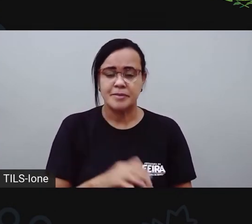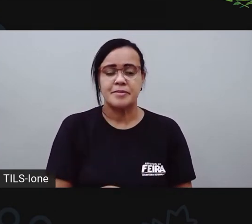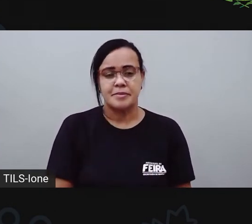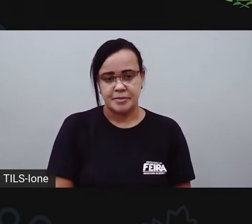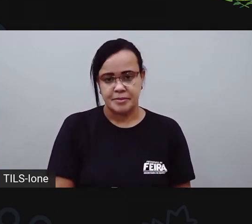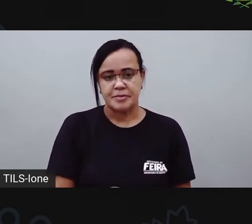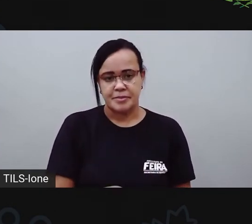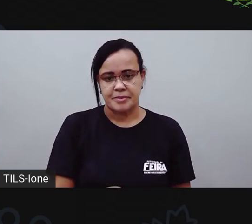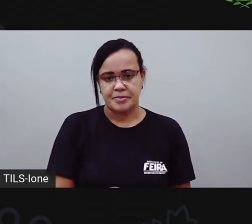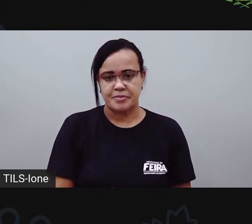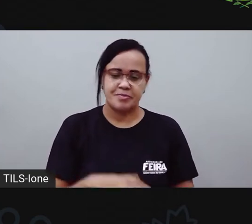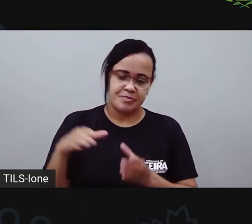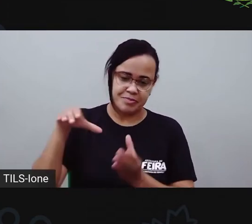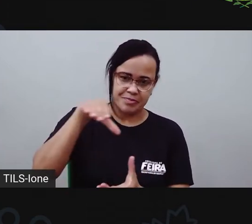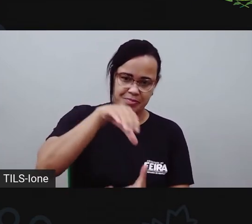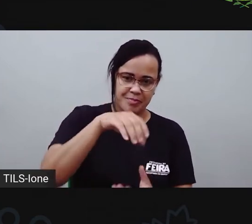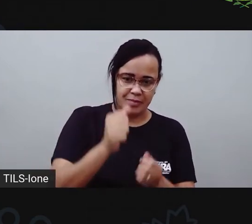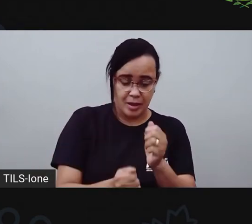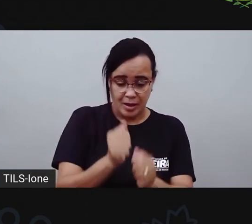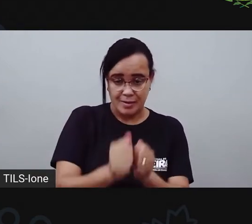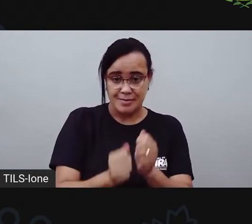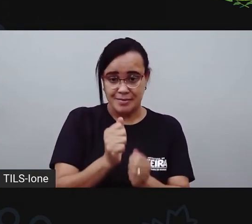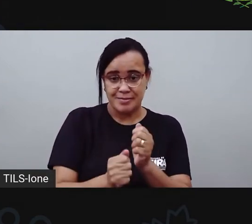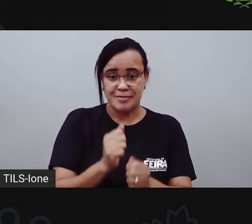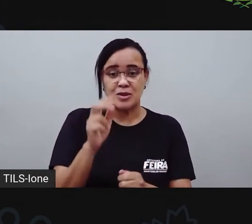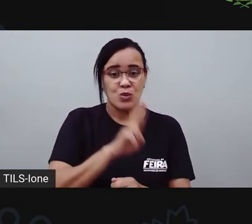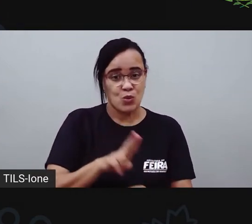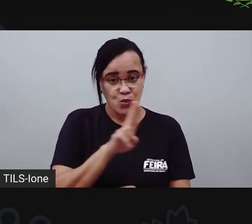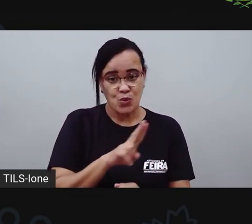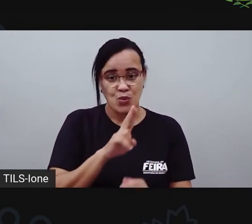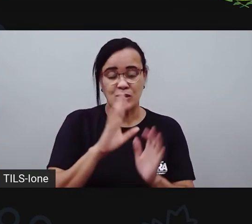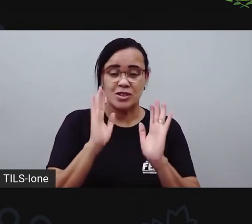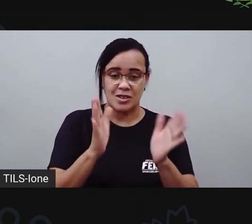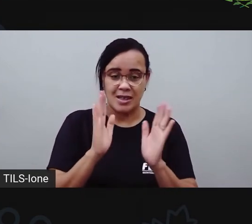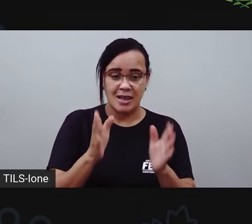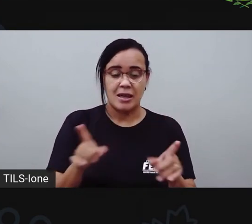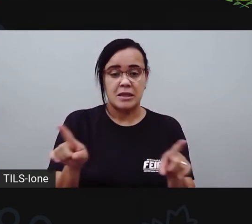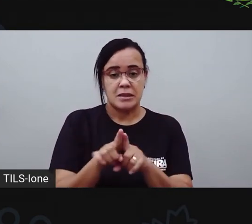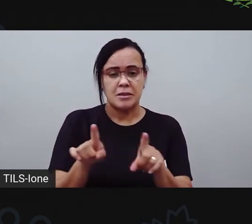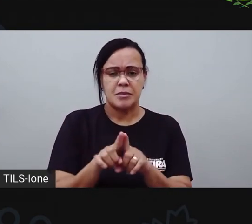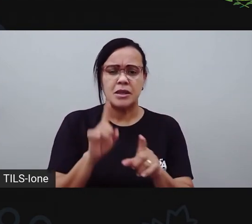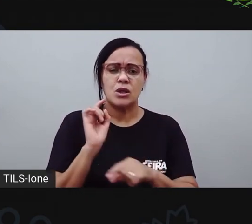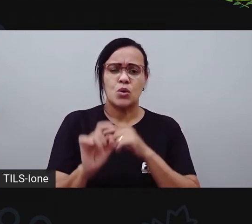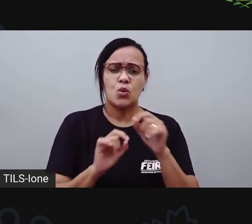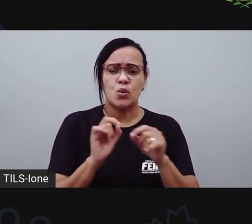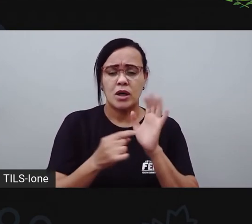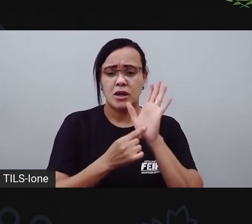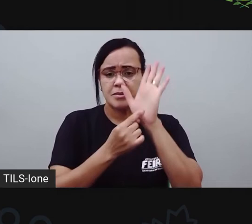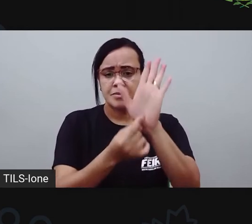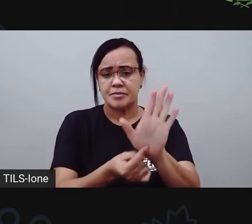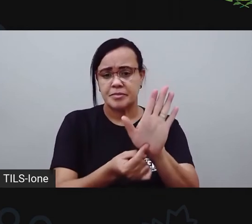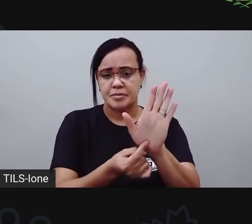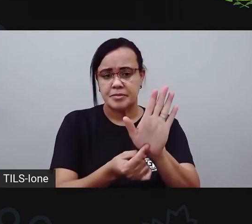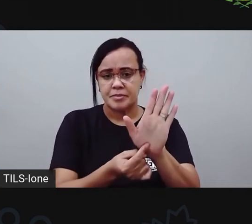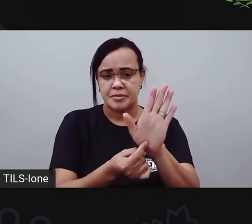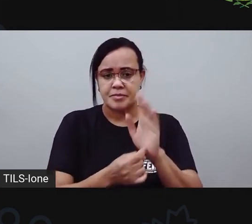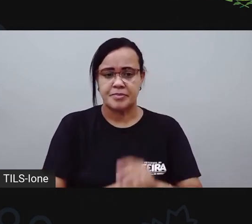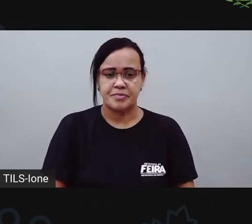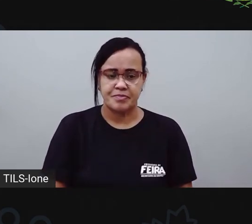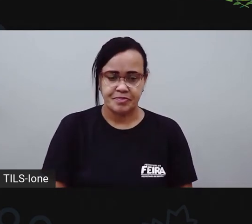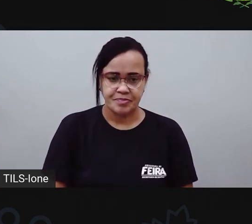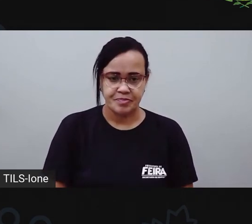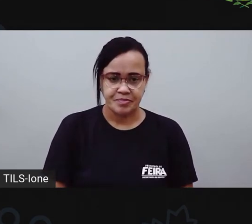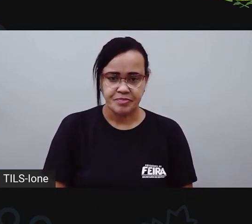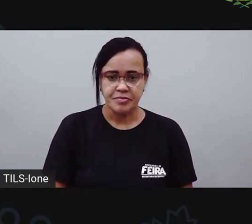já usou na receita do bolinho de arroz. E também, algo que eu vou mostrar aqui pra vocês agora, ó. Na receita. Essa parte foi a da